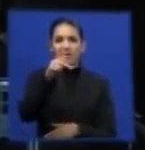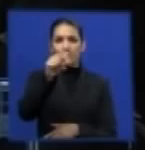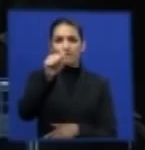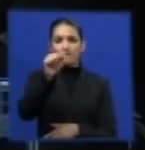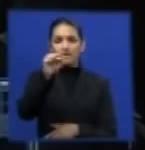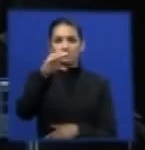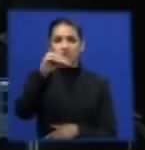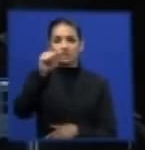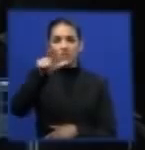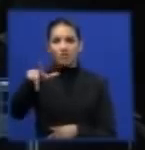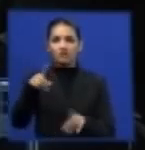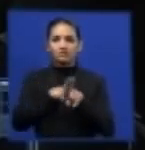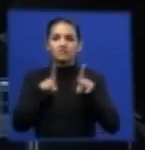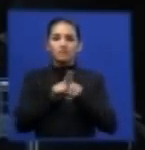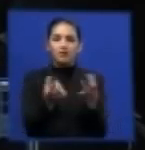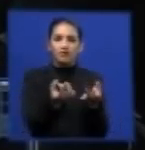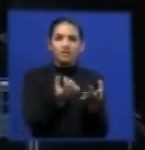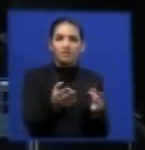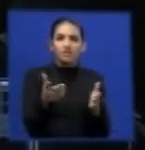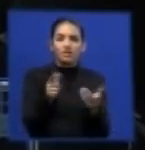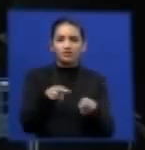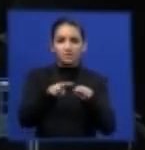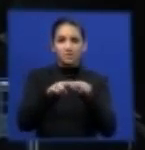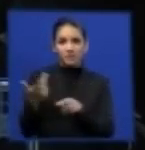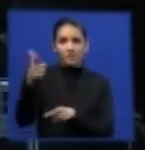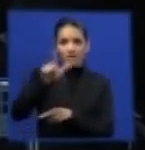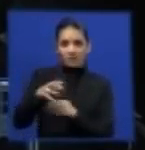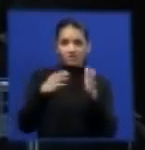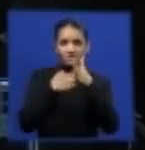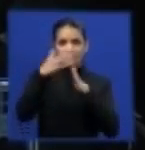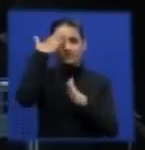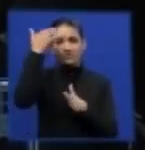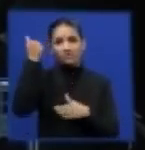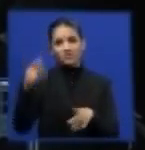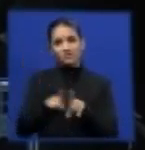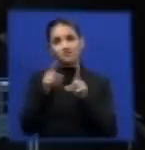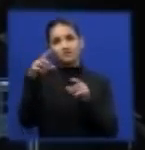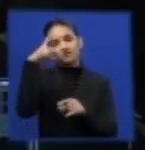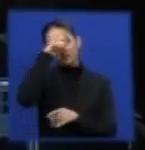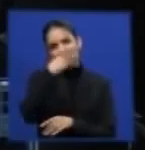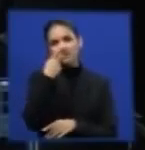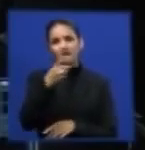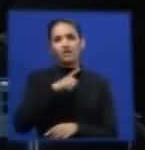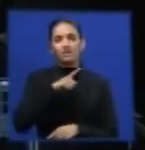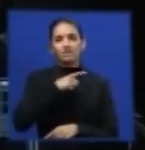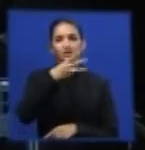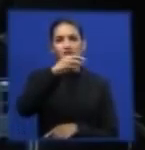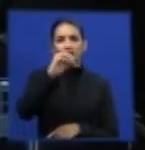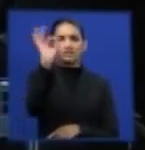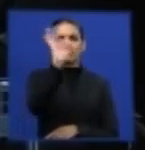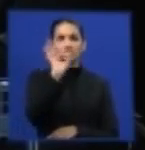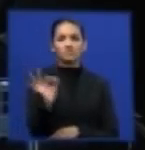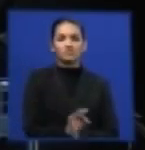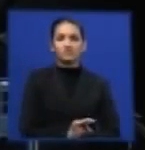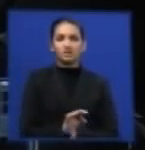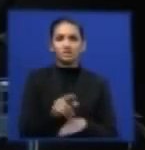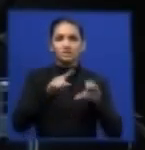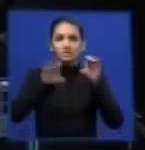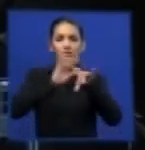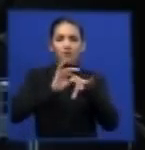da Gudir, então é absolutamente tendenciosa a afirmação de que existem 30% de pneus disponíveis no Brasil.